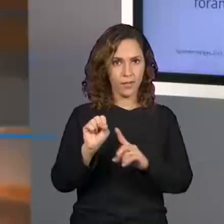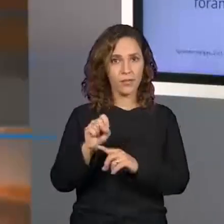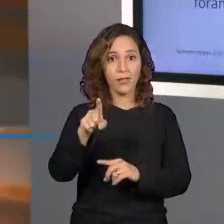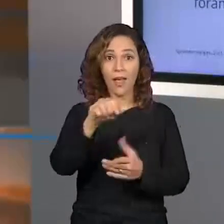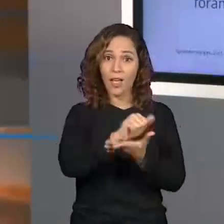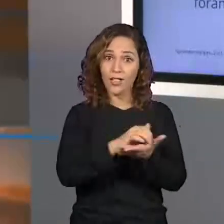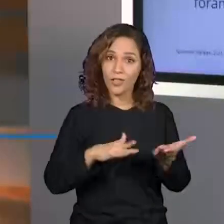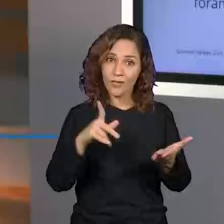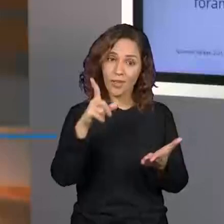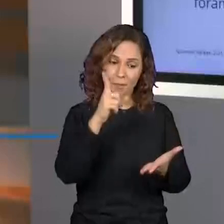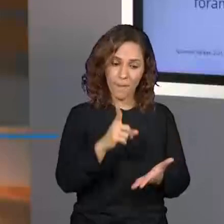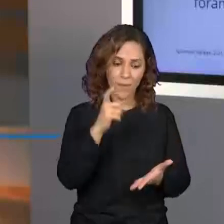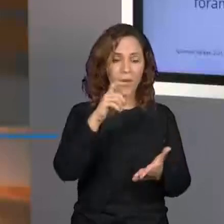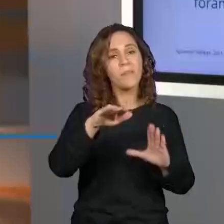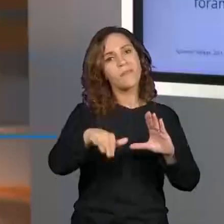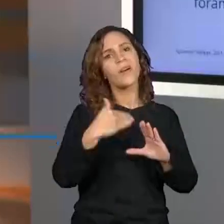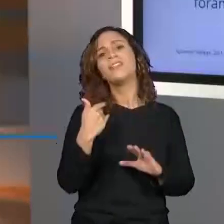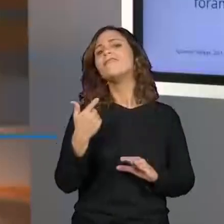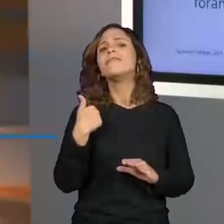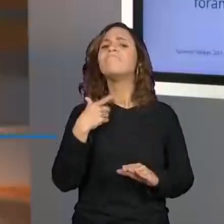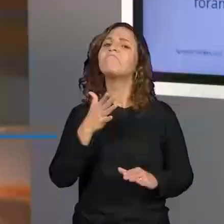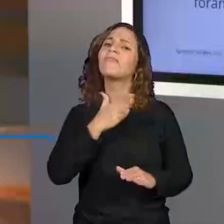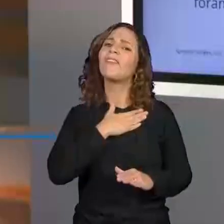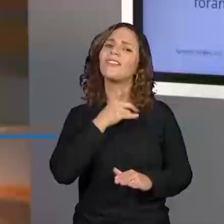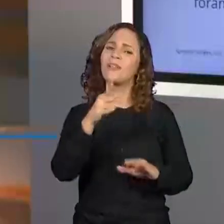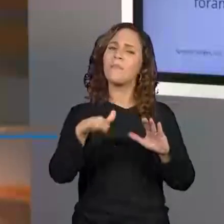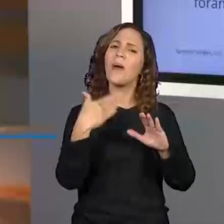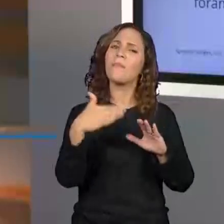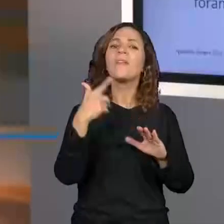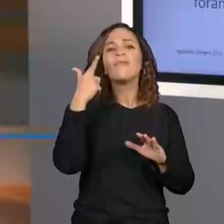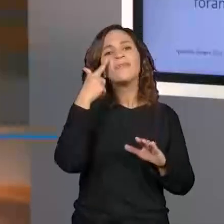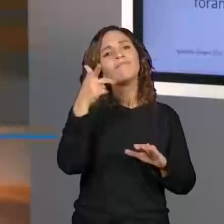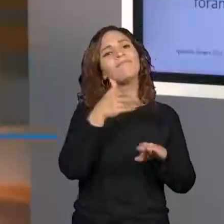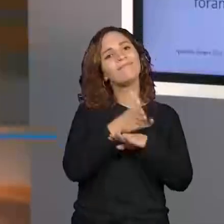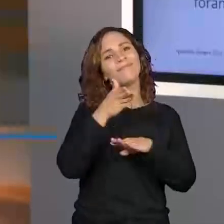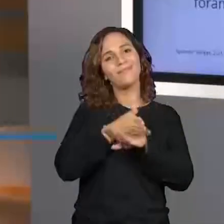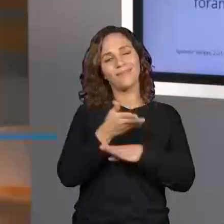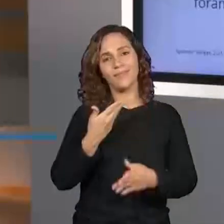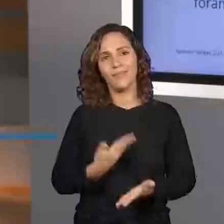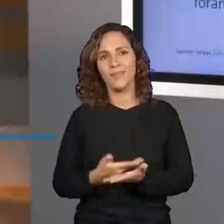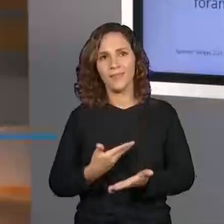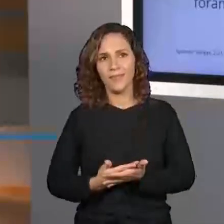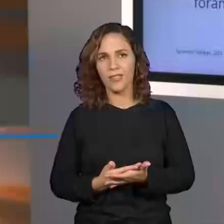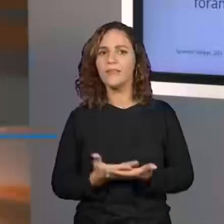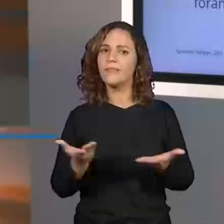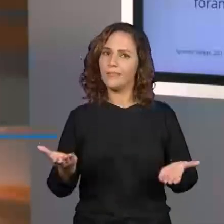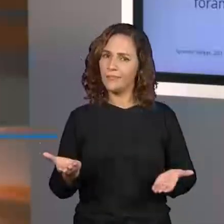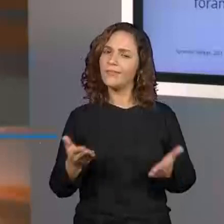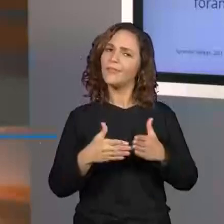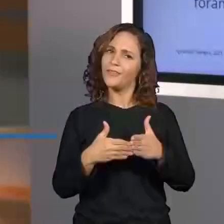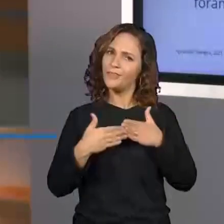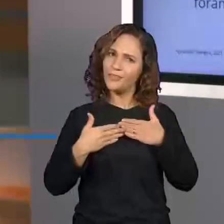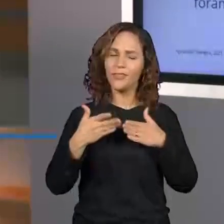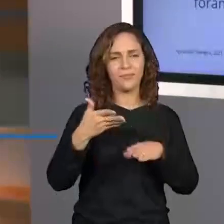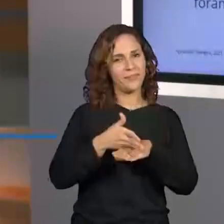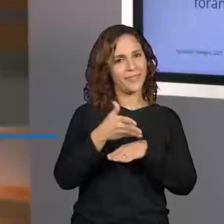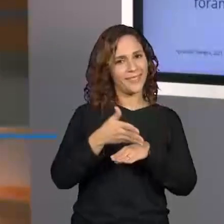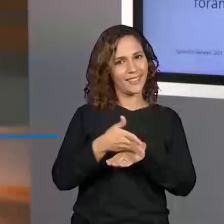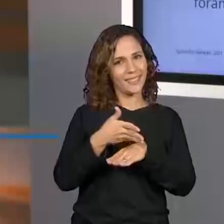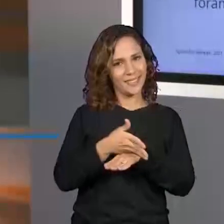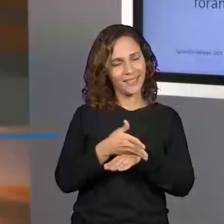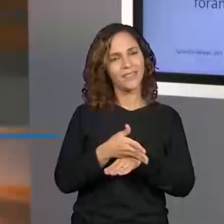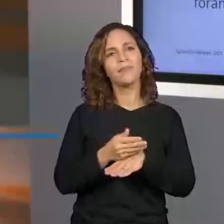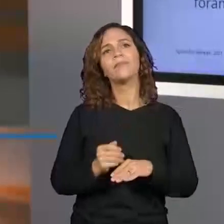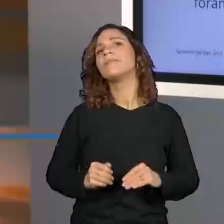ao professor, eu amo ver aí quanto vocês estão participando aí das aulas. Então, não deixe aí de fazer a sua participação aí